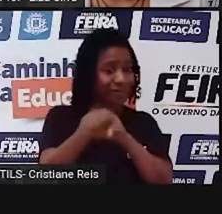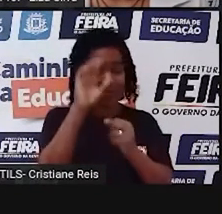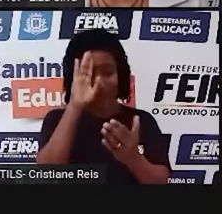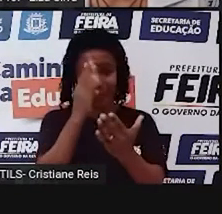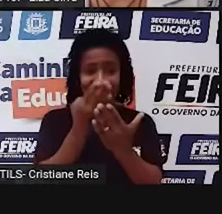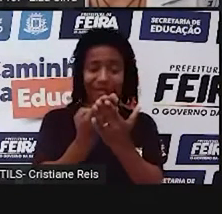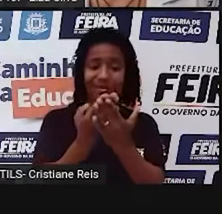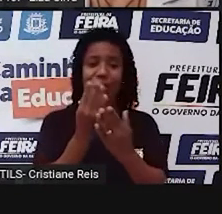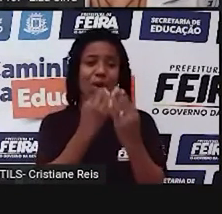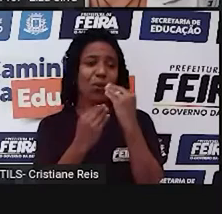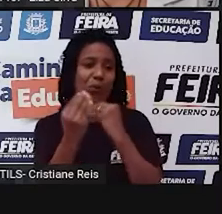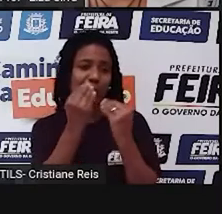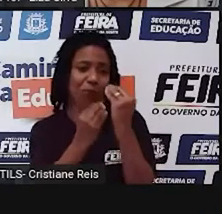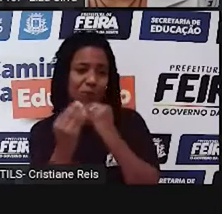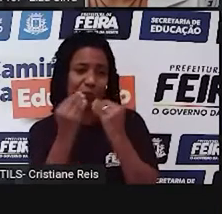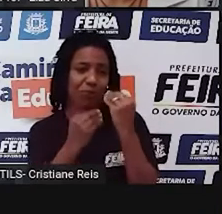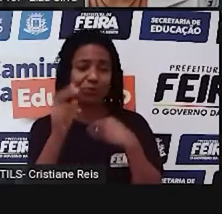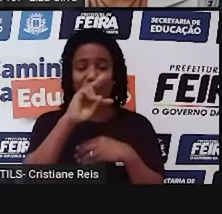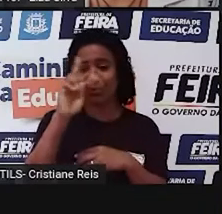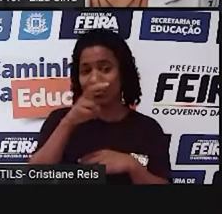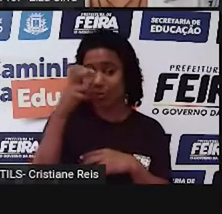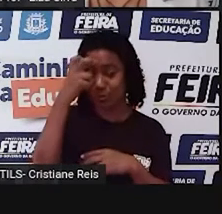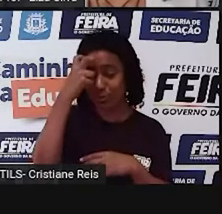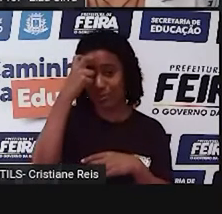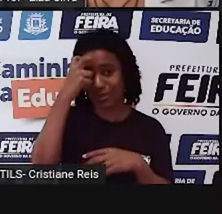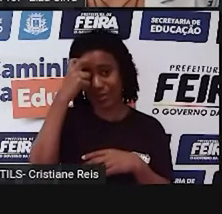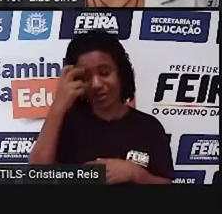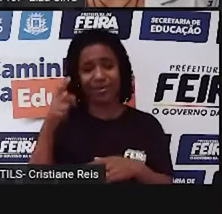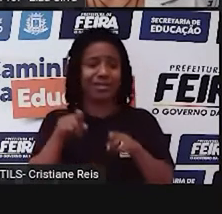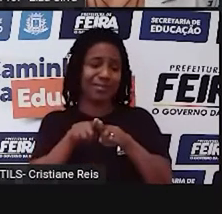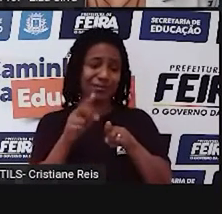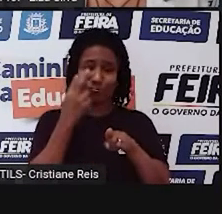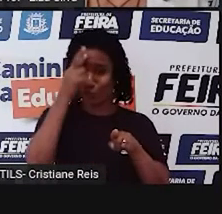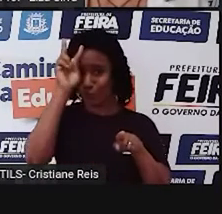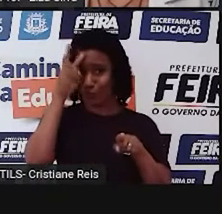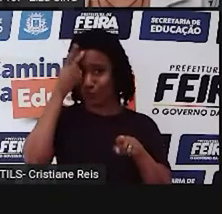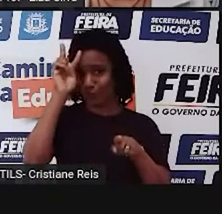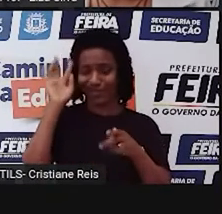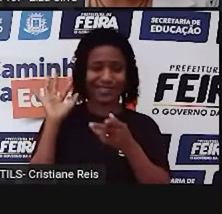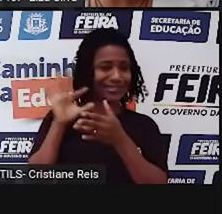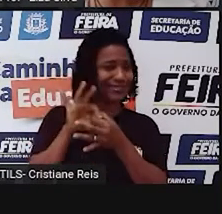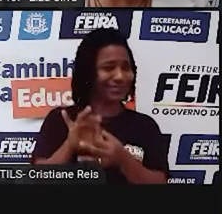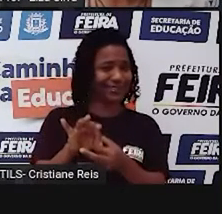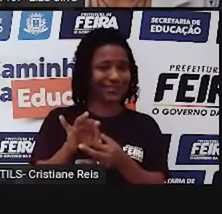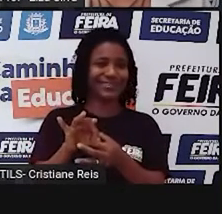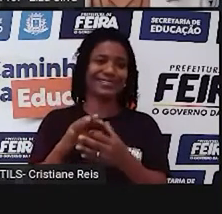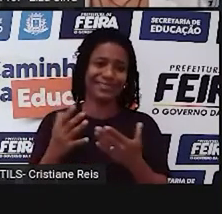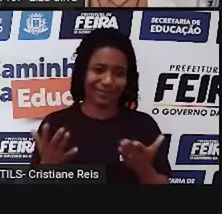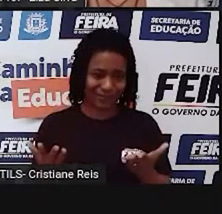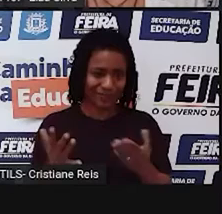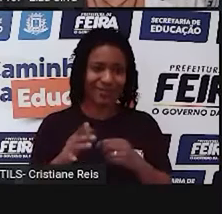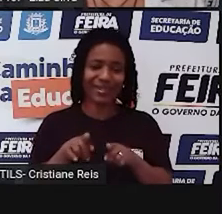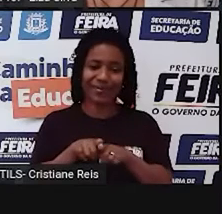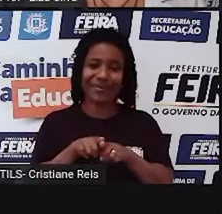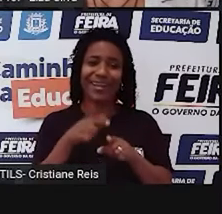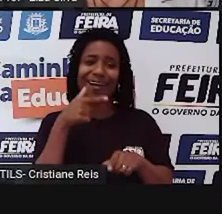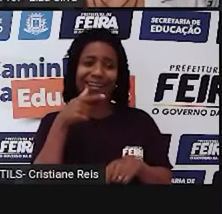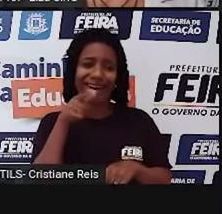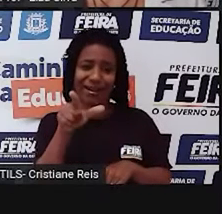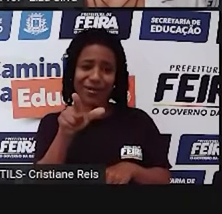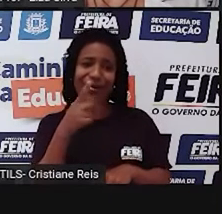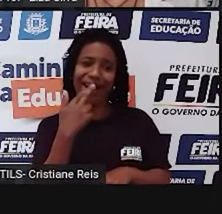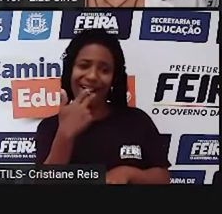a nossa alimentação, a nossa cultura e a nossa história. E não podemos nos esquecer da língua que falamos.